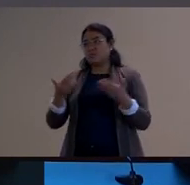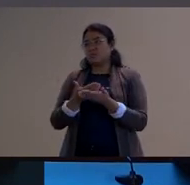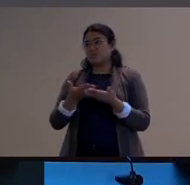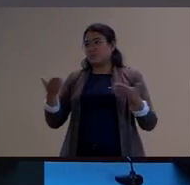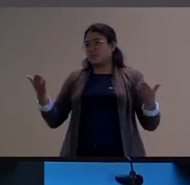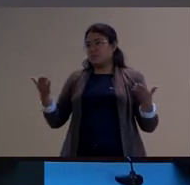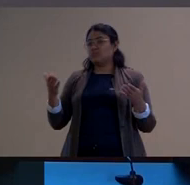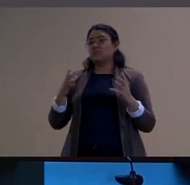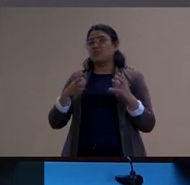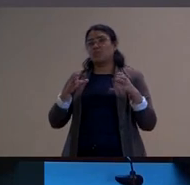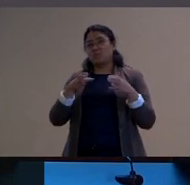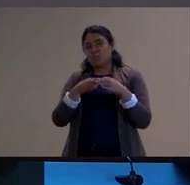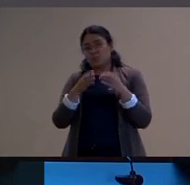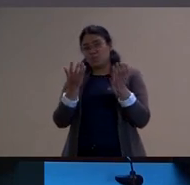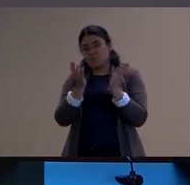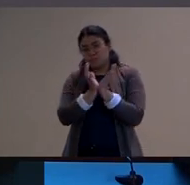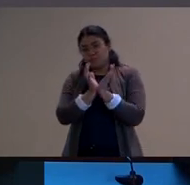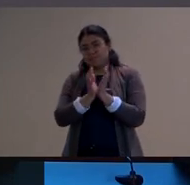coletivo